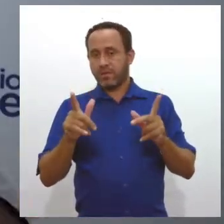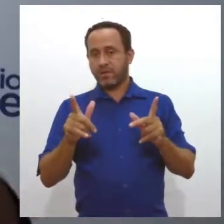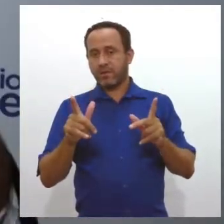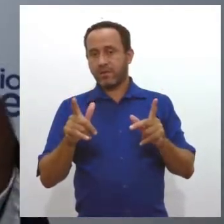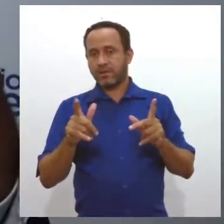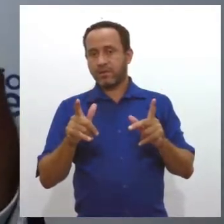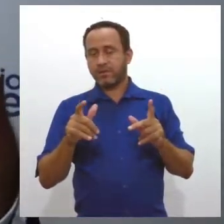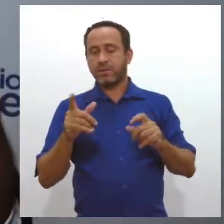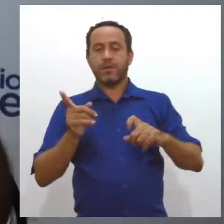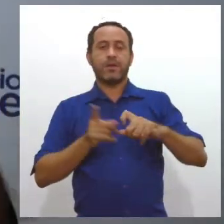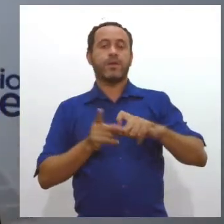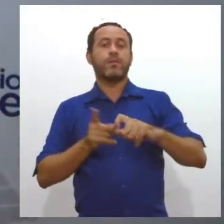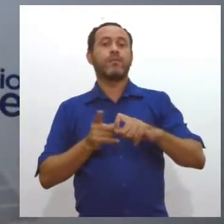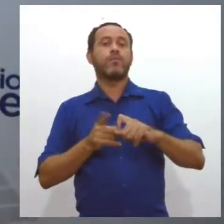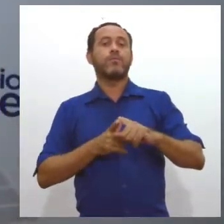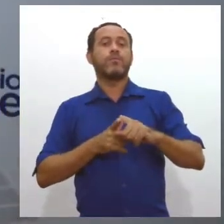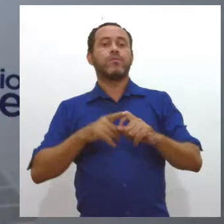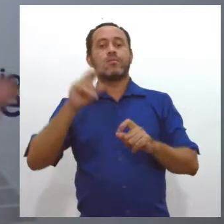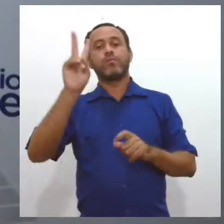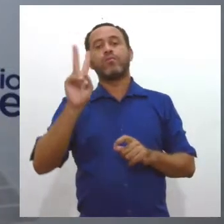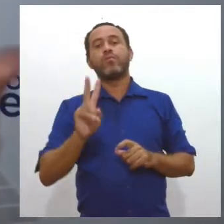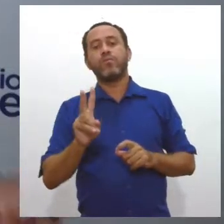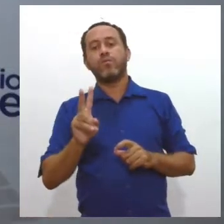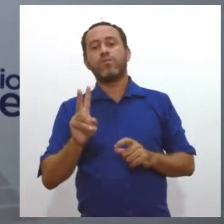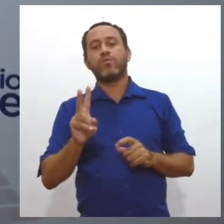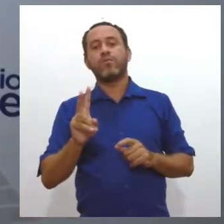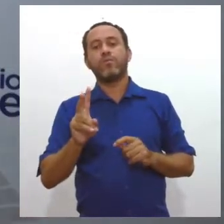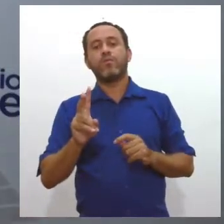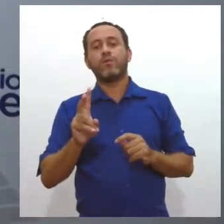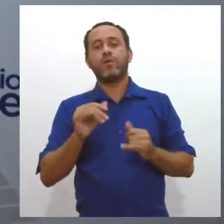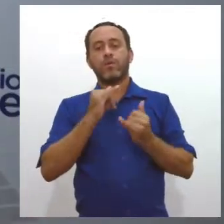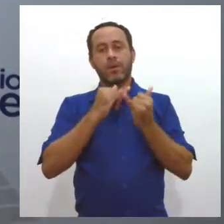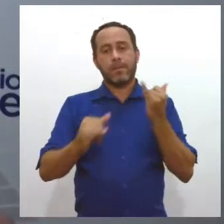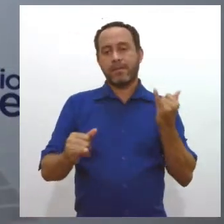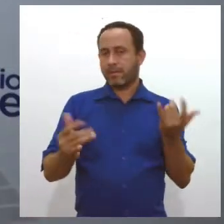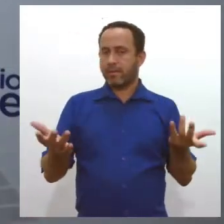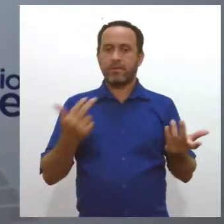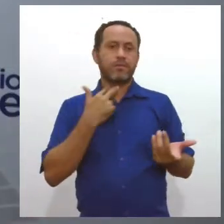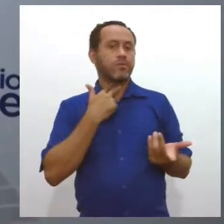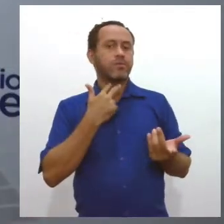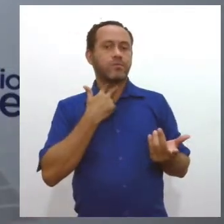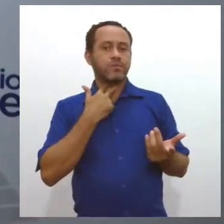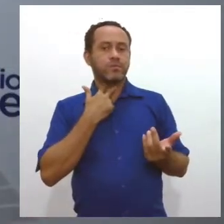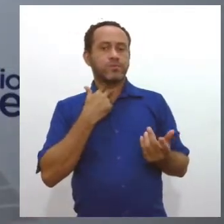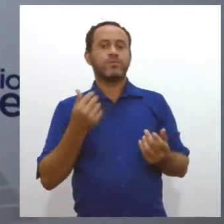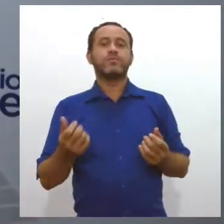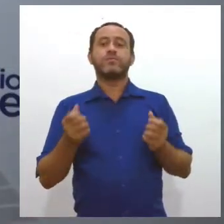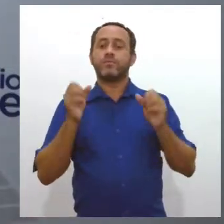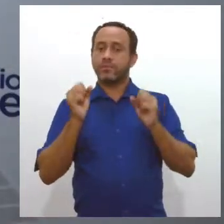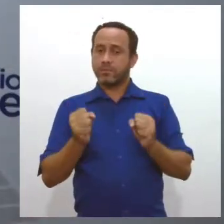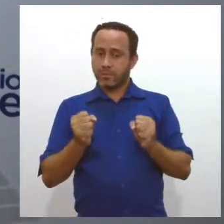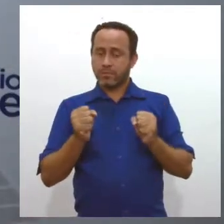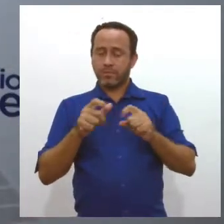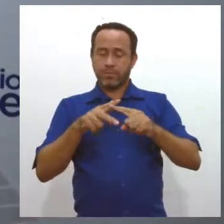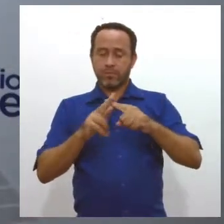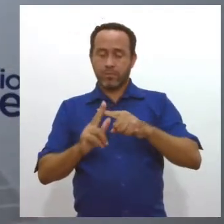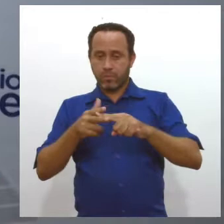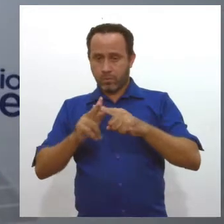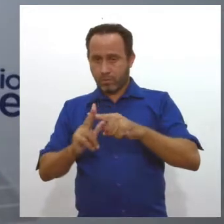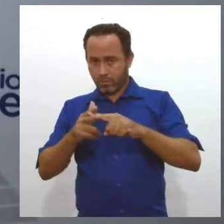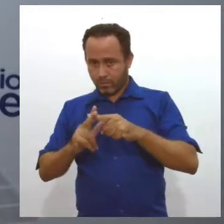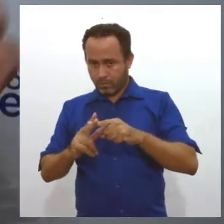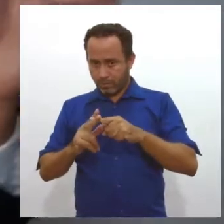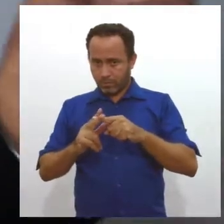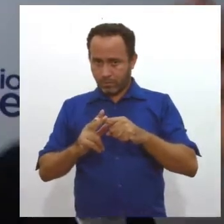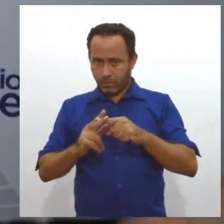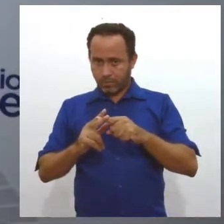médicos, onde o valor era praticamente a metade ou menos que isso. Então, a gratificação vem corrigir essa